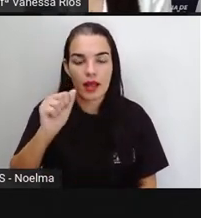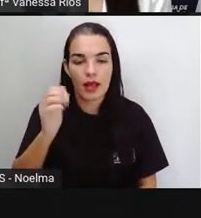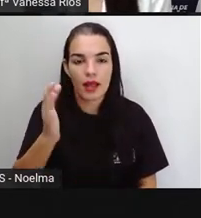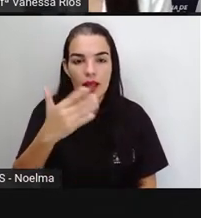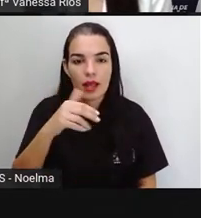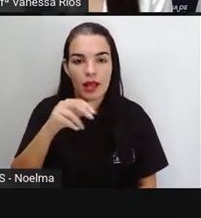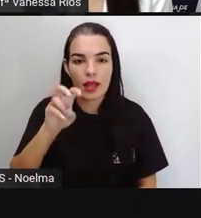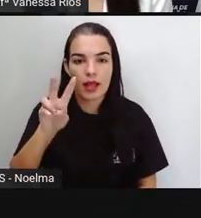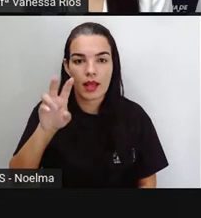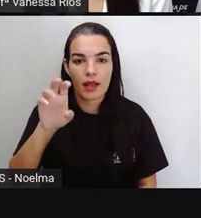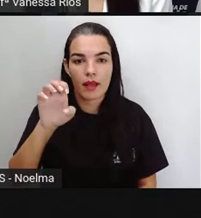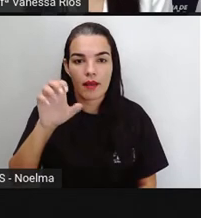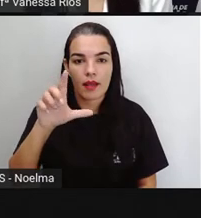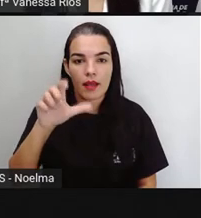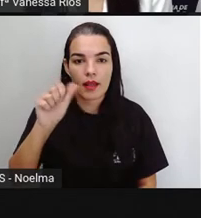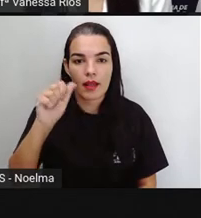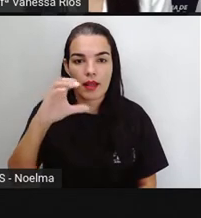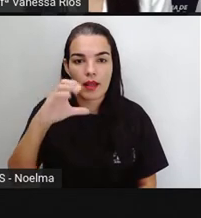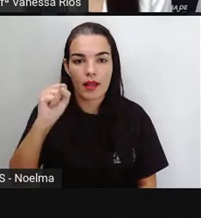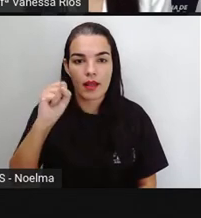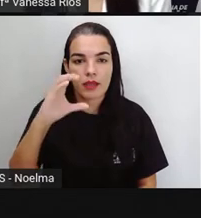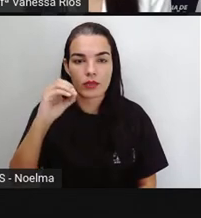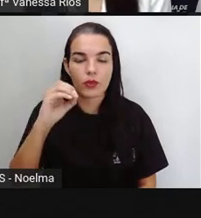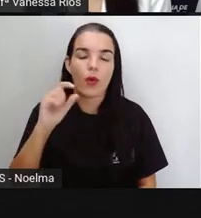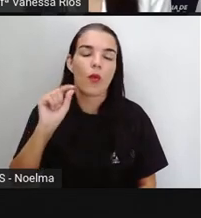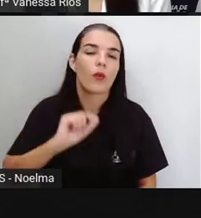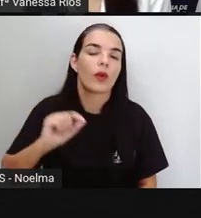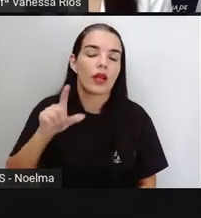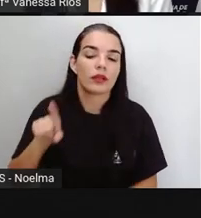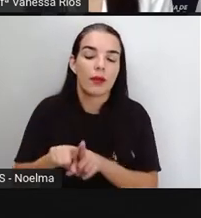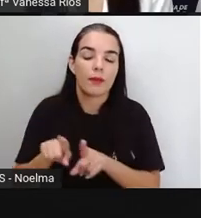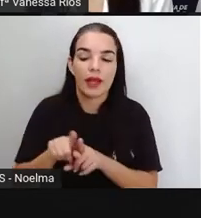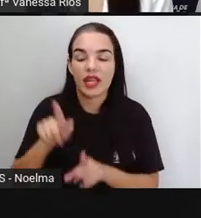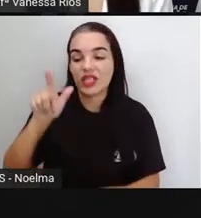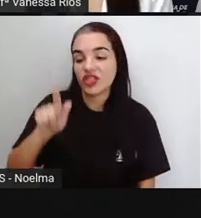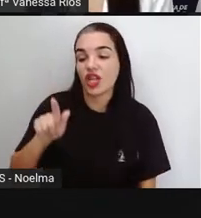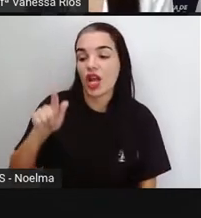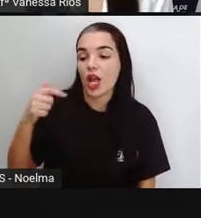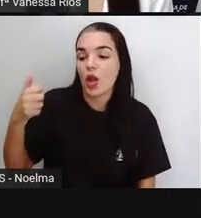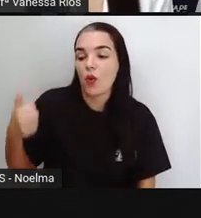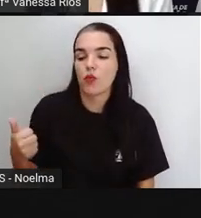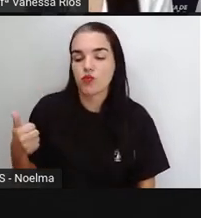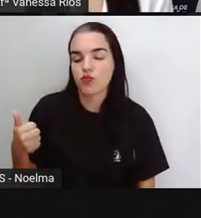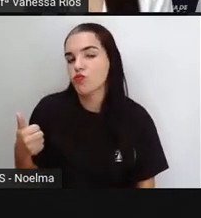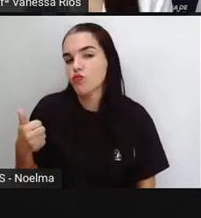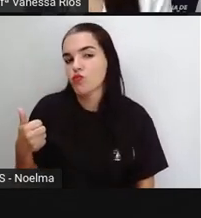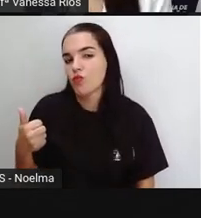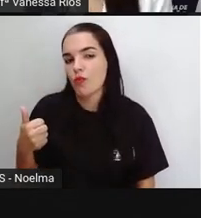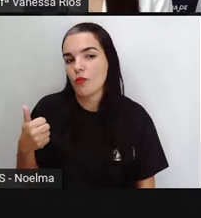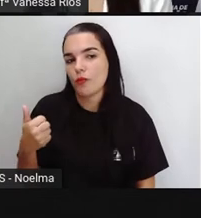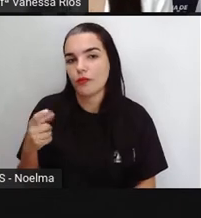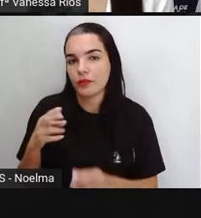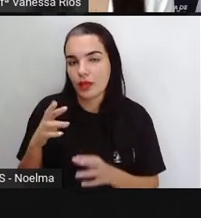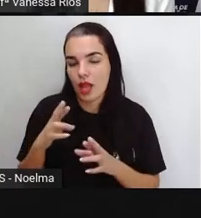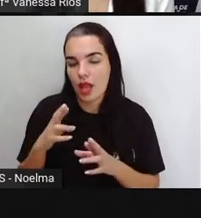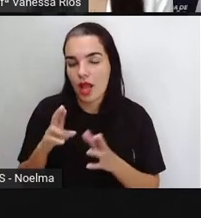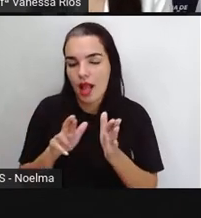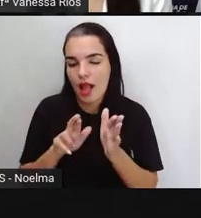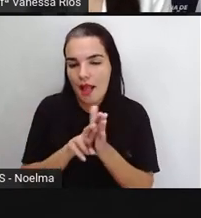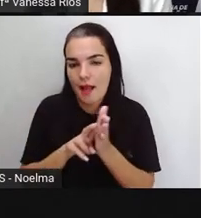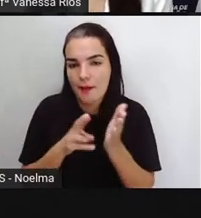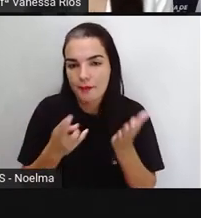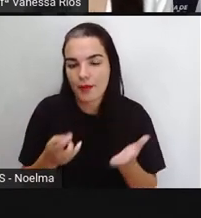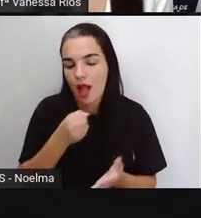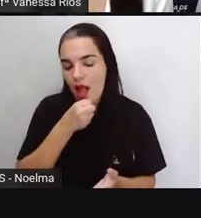E depois do nome dela, né? A gente já observa aqui o site de onde a notícia, ou de onde a reportagem está sendo aí